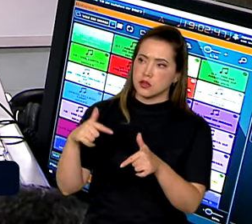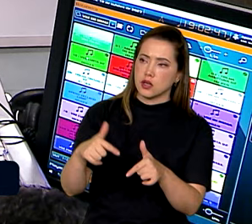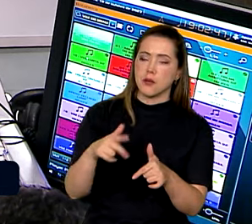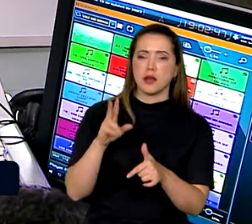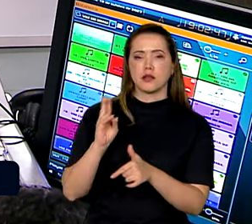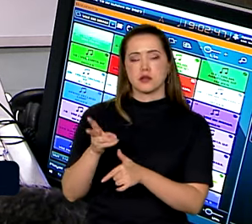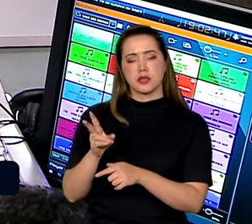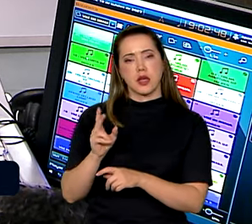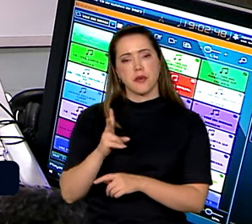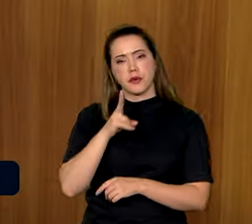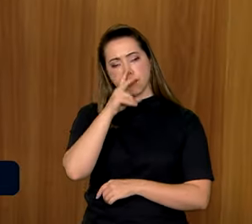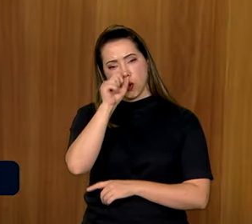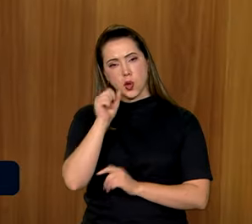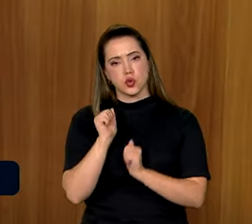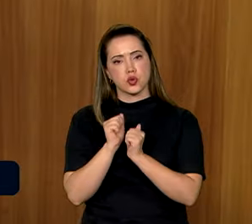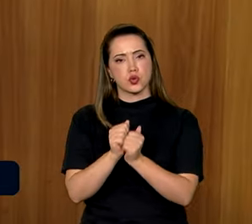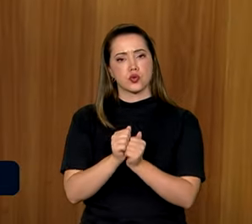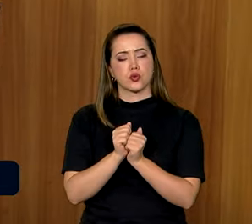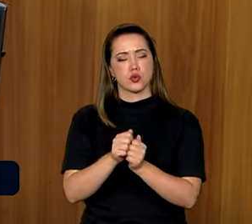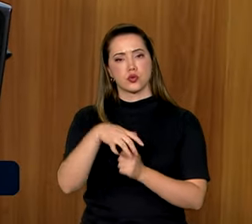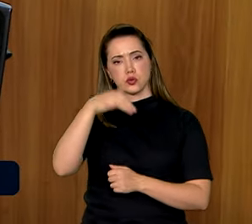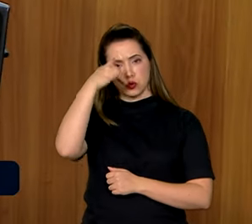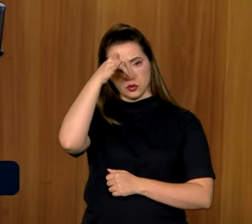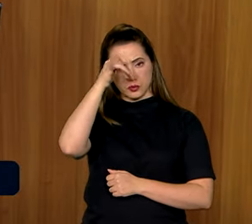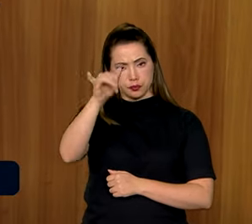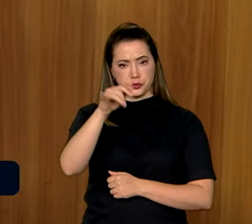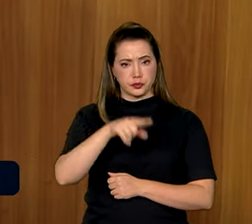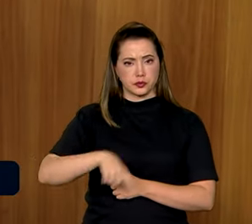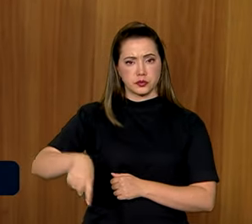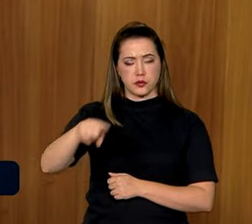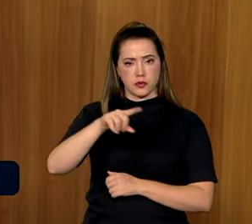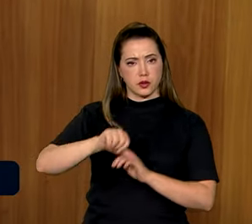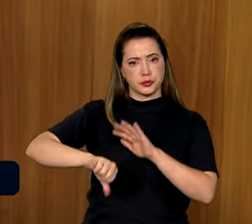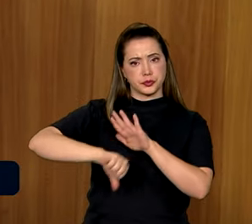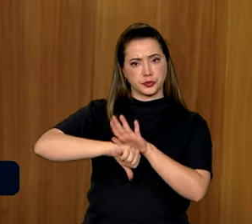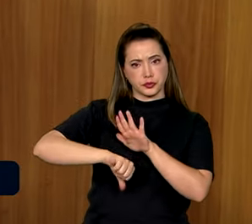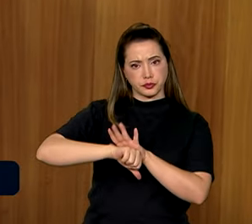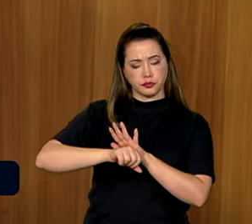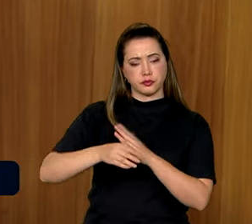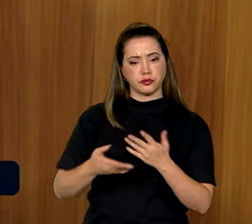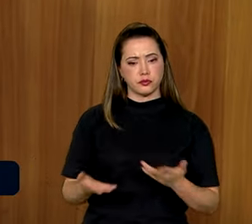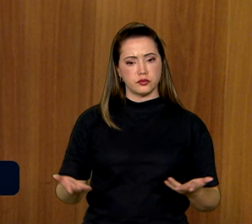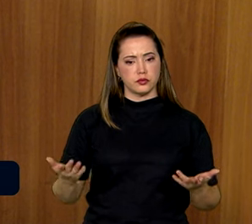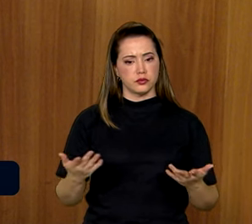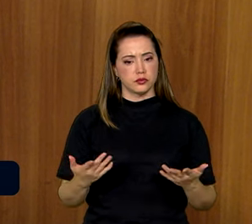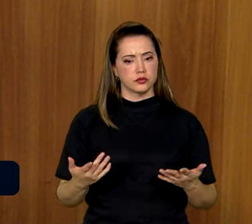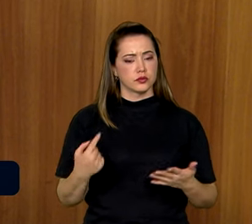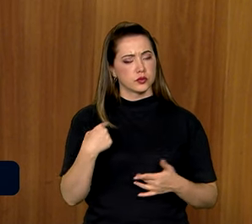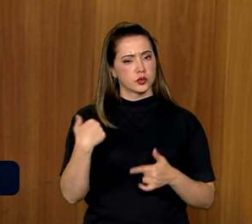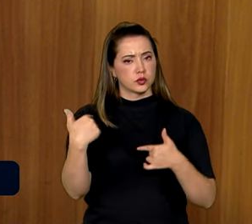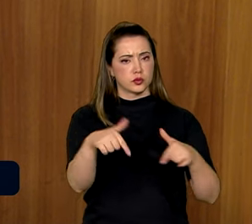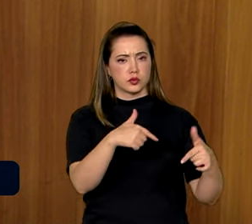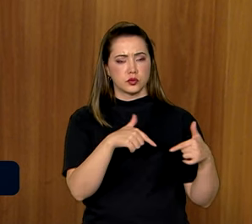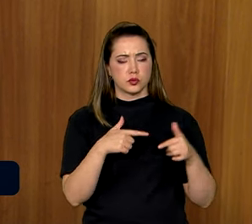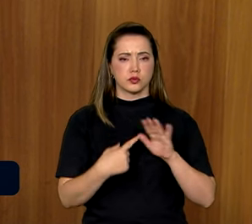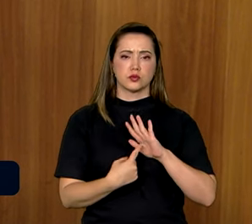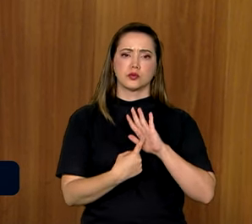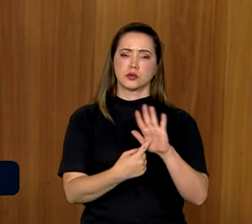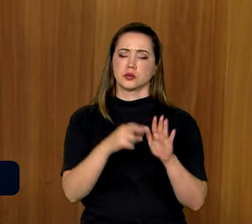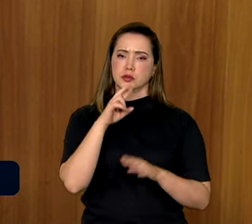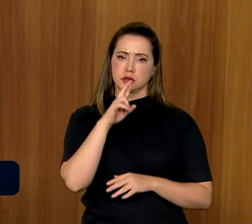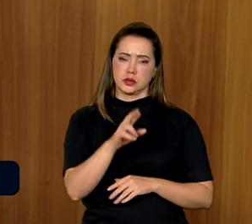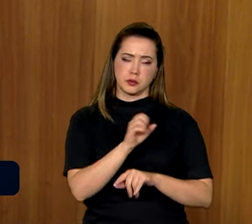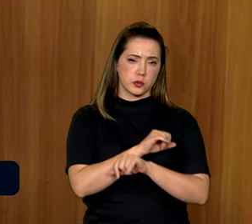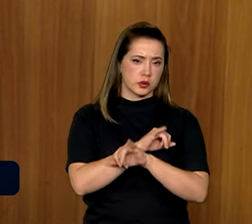intensa e muito firme no combate a esse crime, a esse delito, com um trabalho que vem mostrando resultados